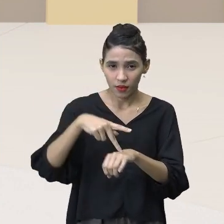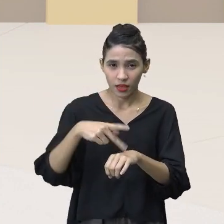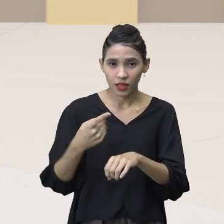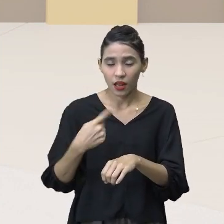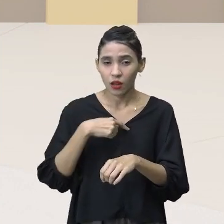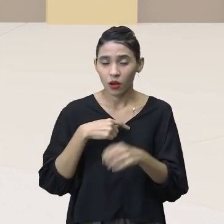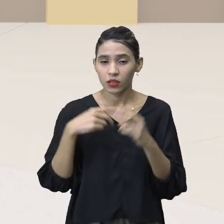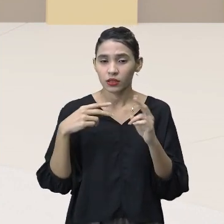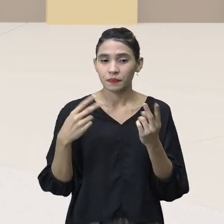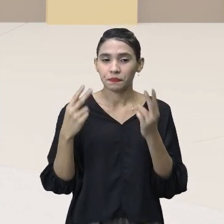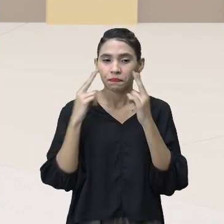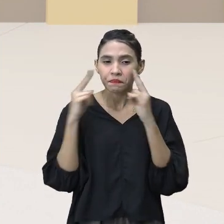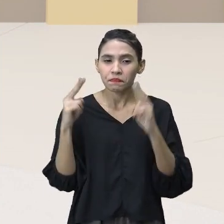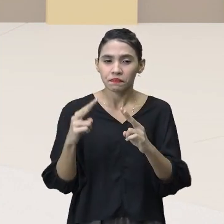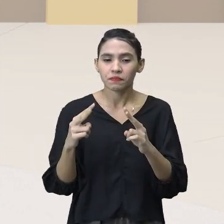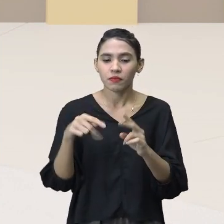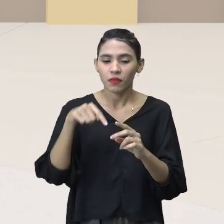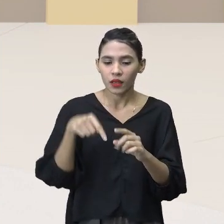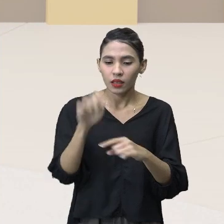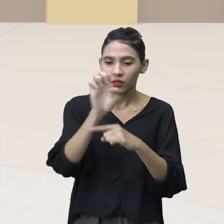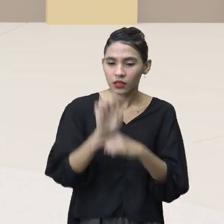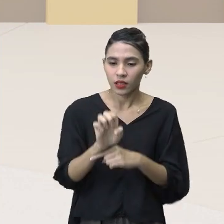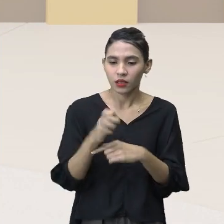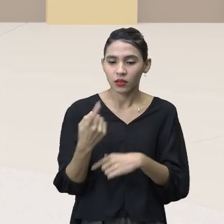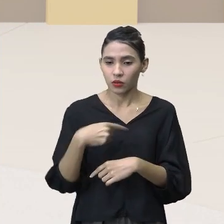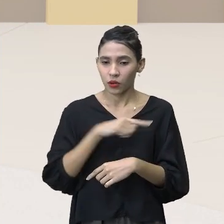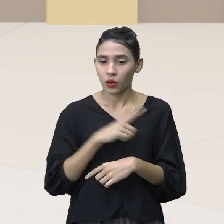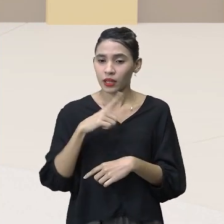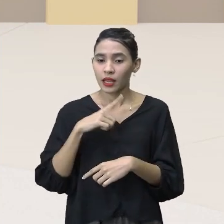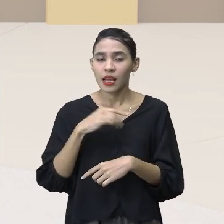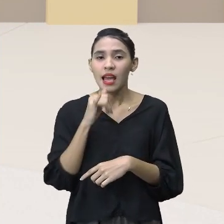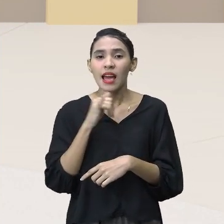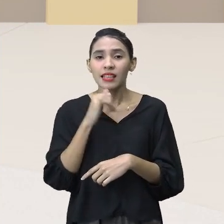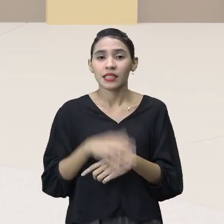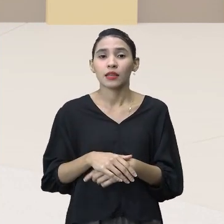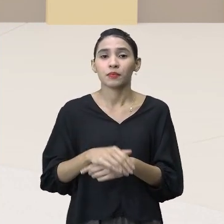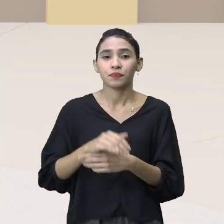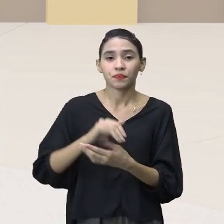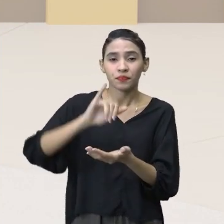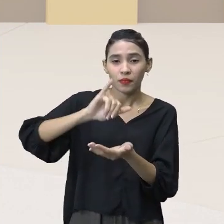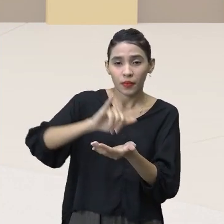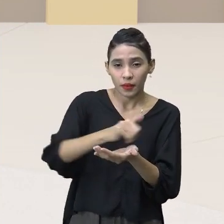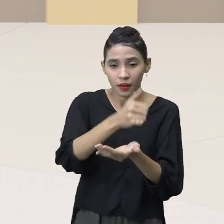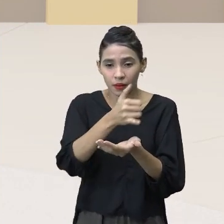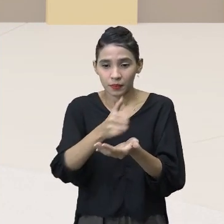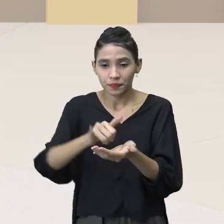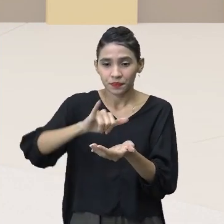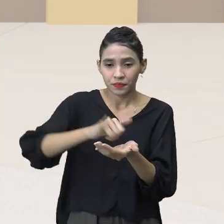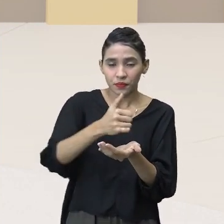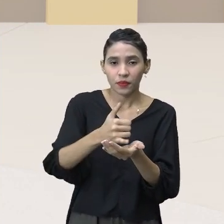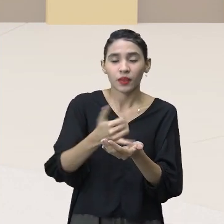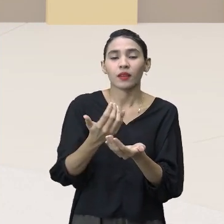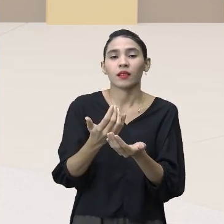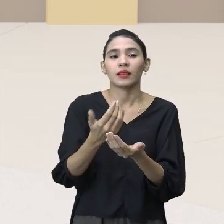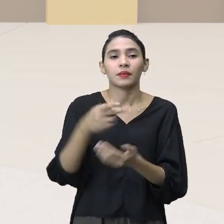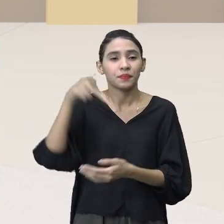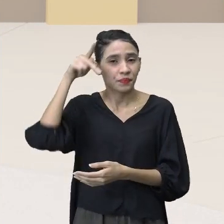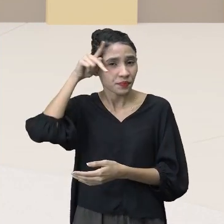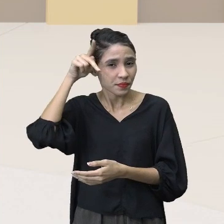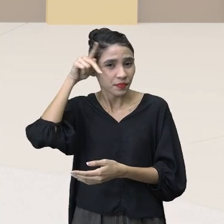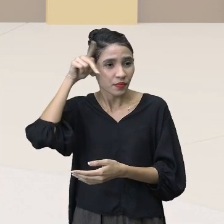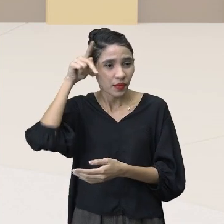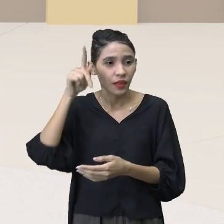pra gente olhar pro nosso Estado aqui, a gente tem alguns exemplos como o Boi Bumbá de Parintins, né, uma